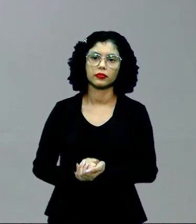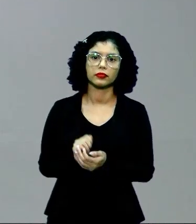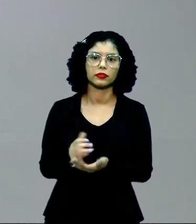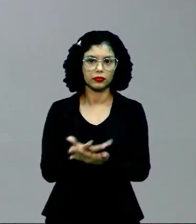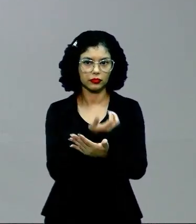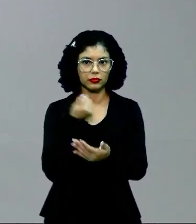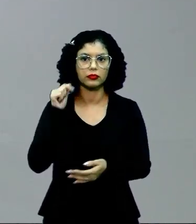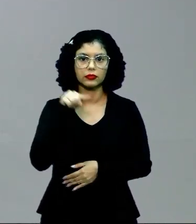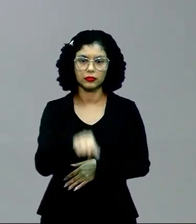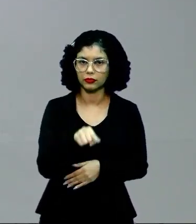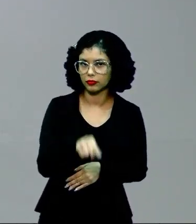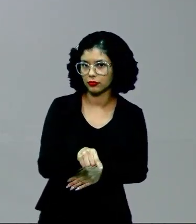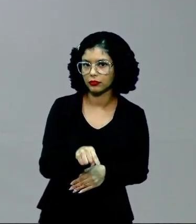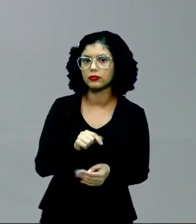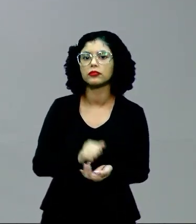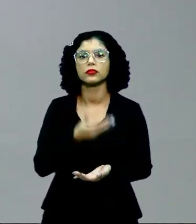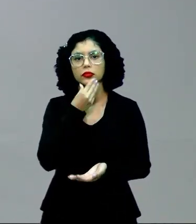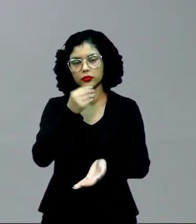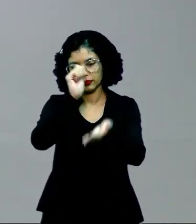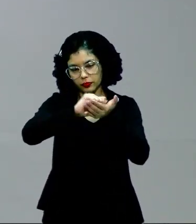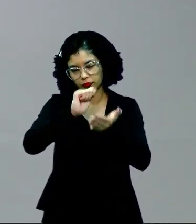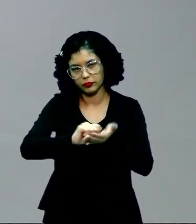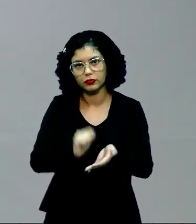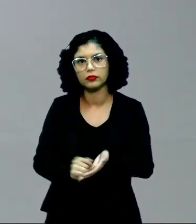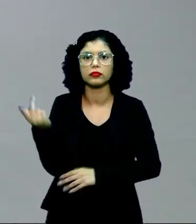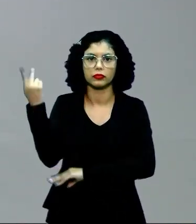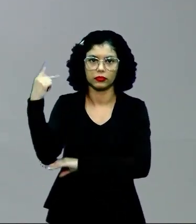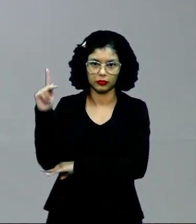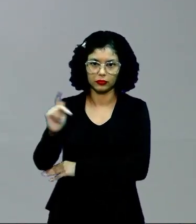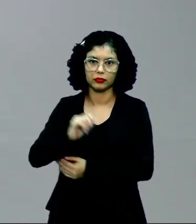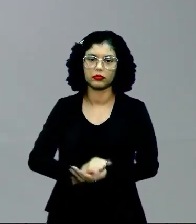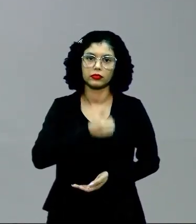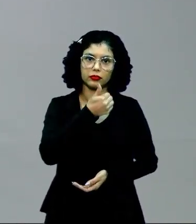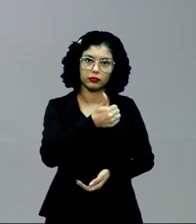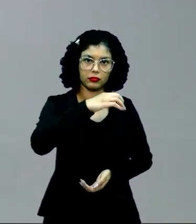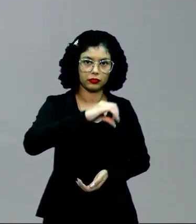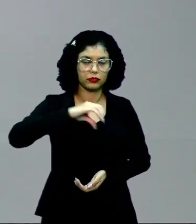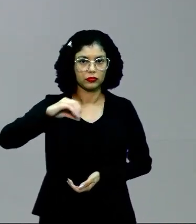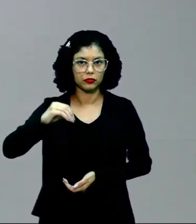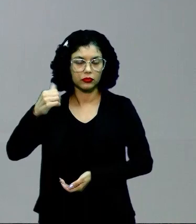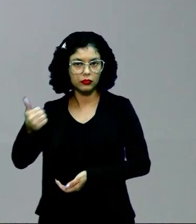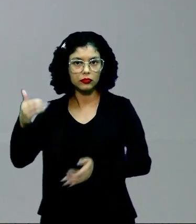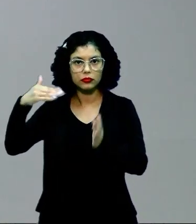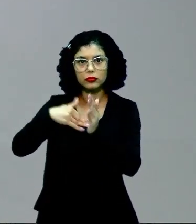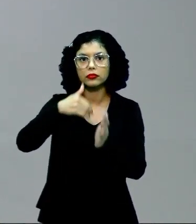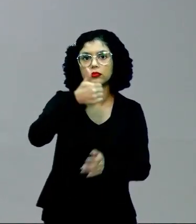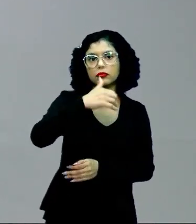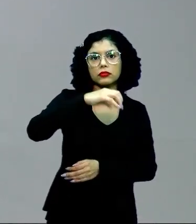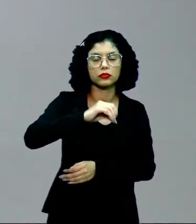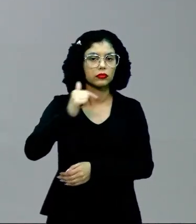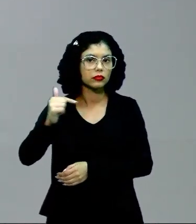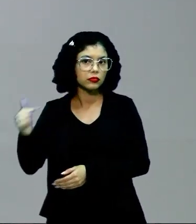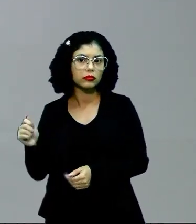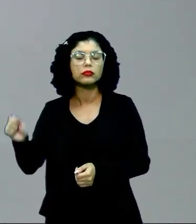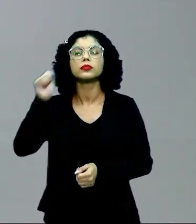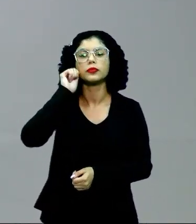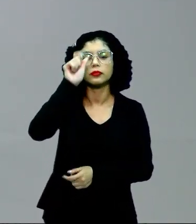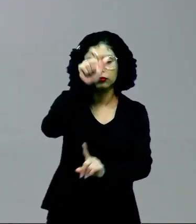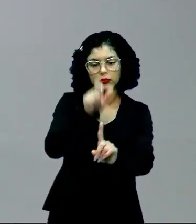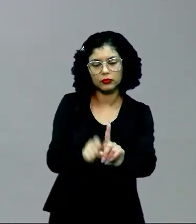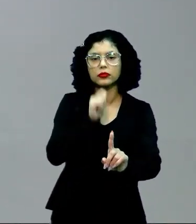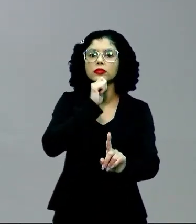foi lá e disse, esses caras que escreveram nesse período de 1902 a 1922 foram autores pré